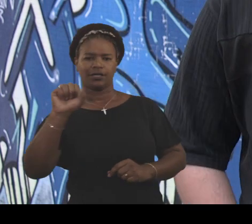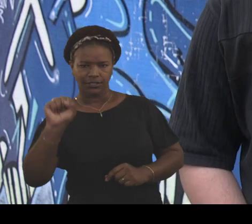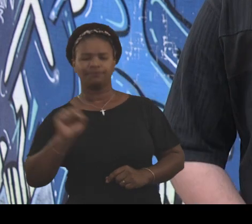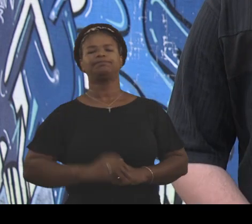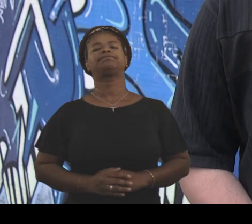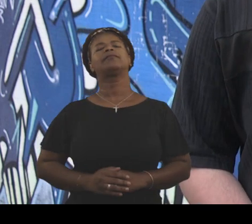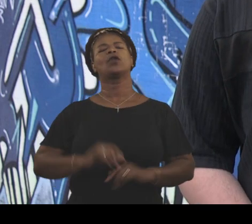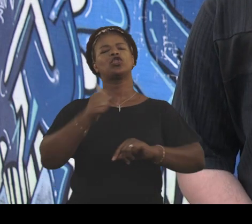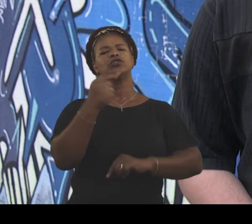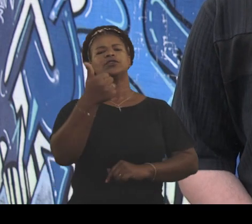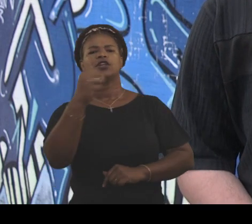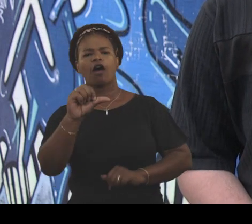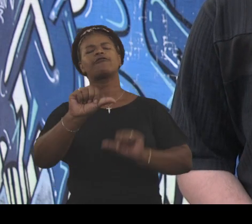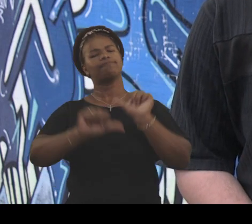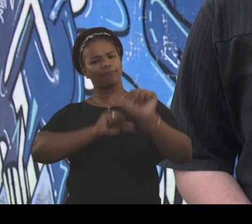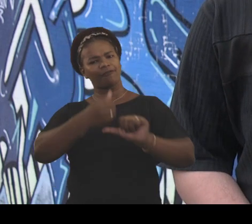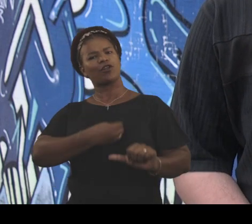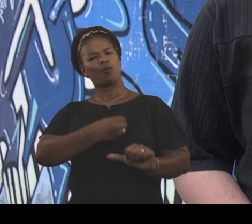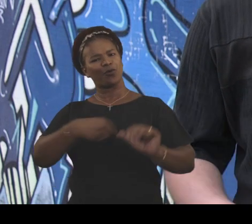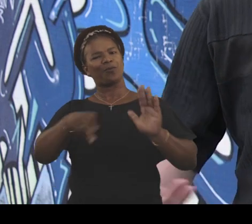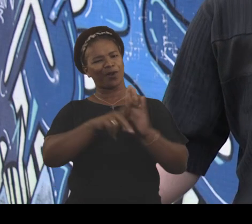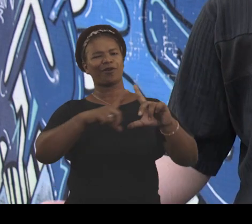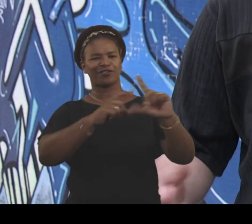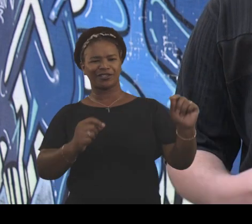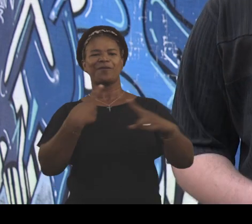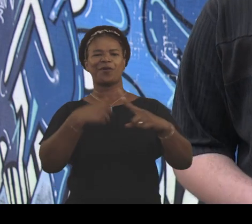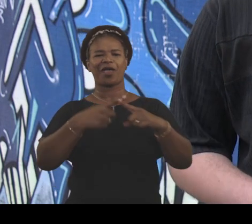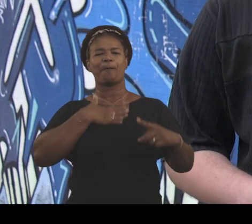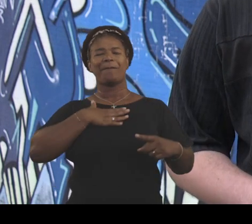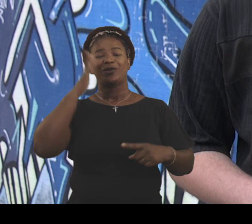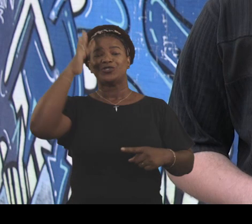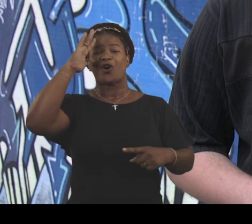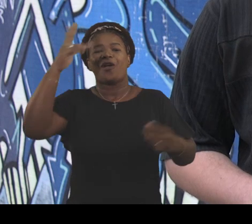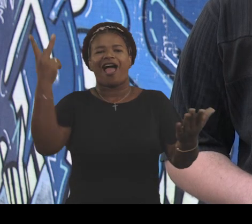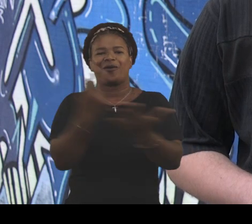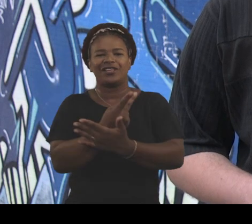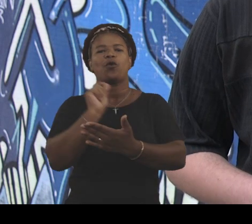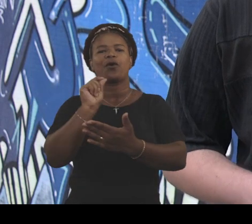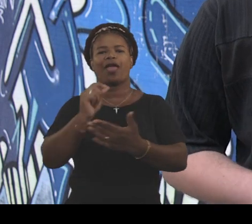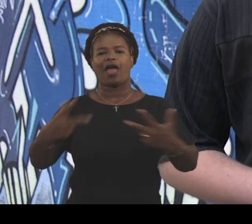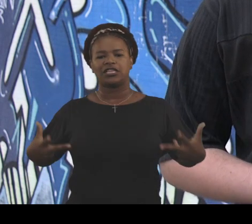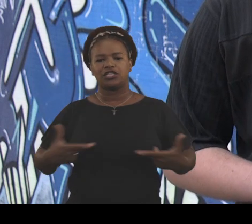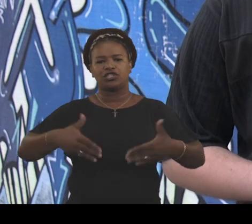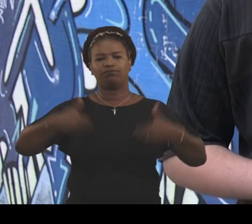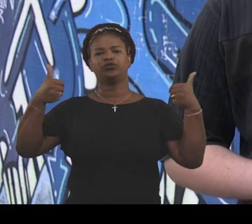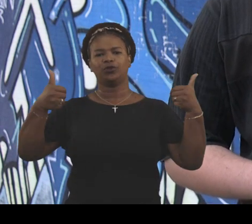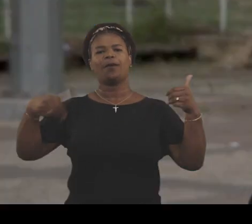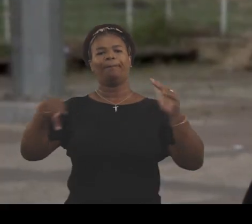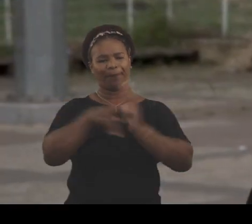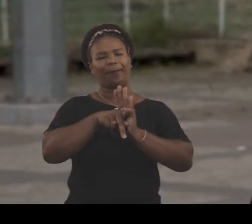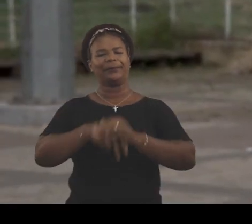2019 a UFJF transformou minha vida me dando um dos meus, realizando na verdade, um dos meus maiores sonhos, que é a cirurgia da